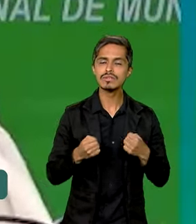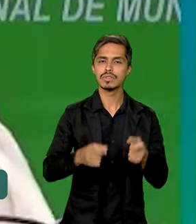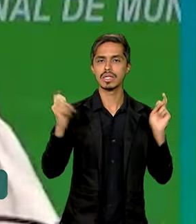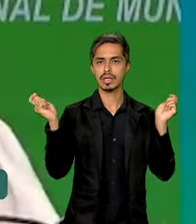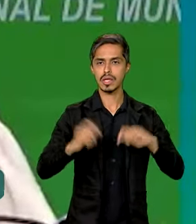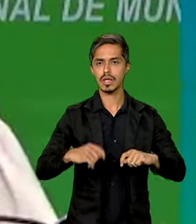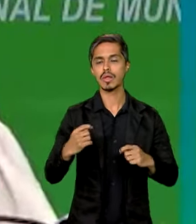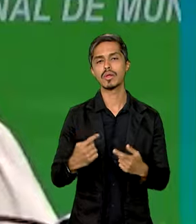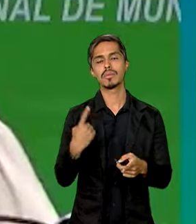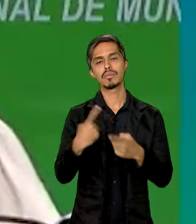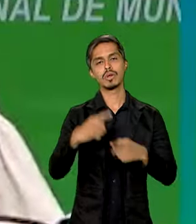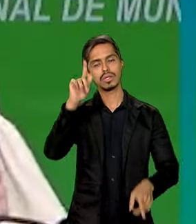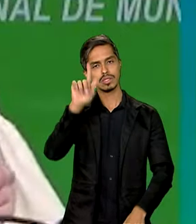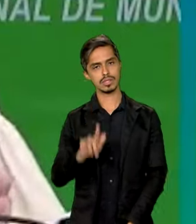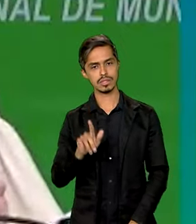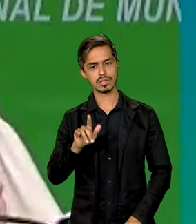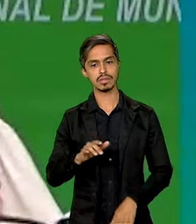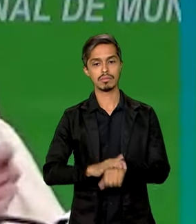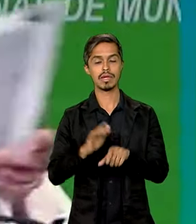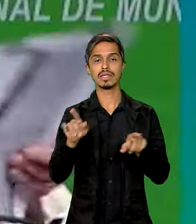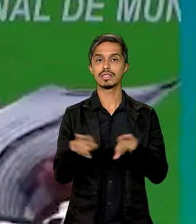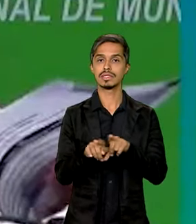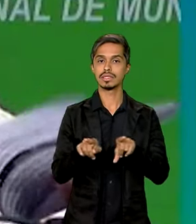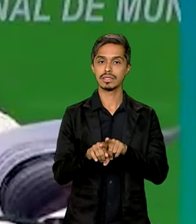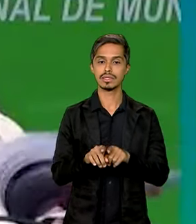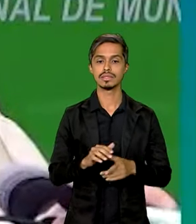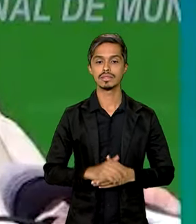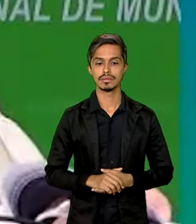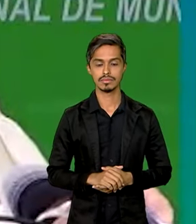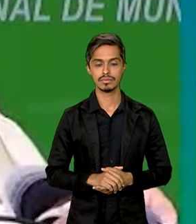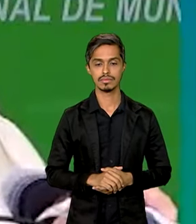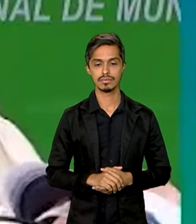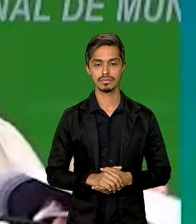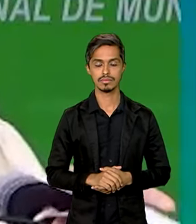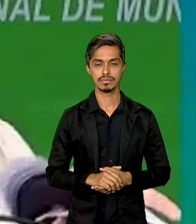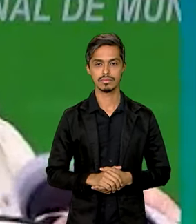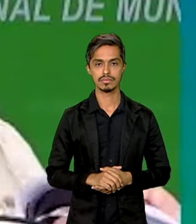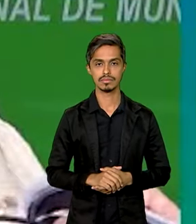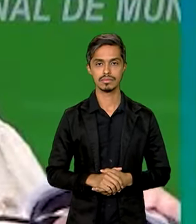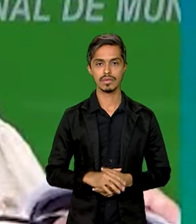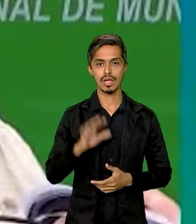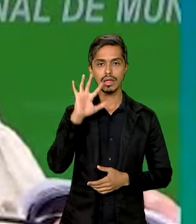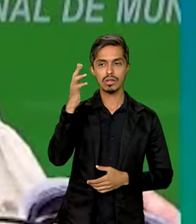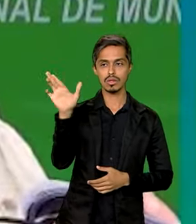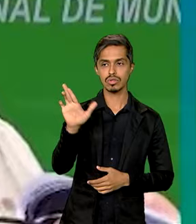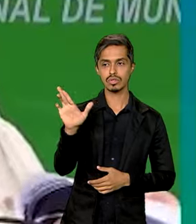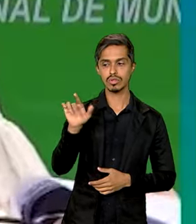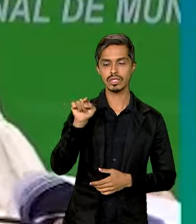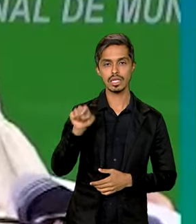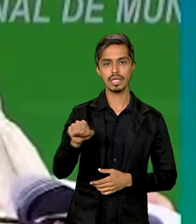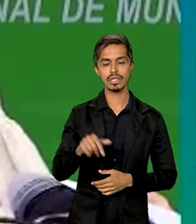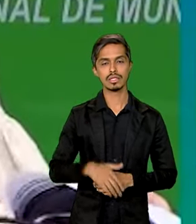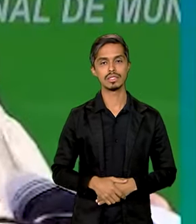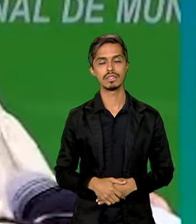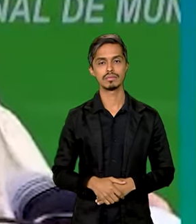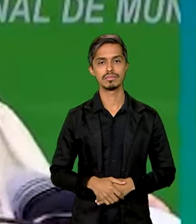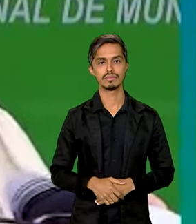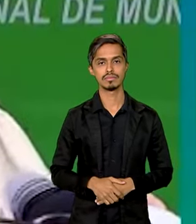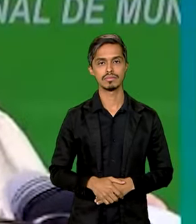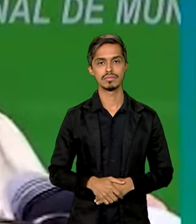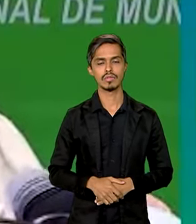possível com gestão, mas também com a decisão do presidente Lula de